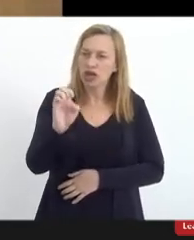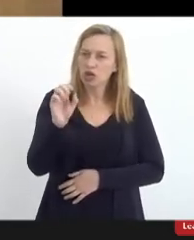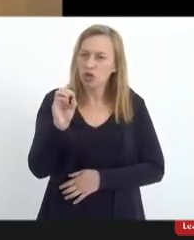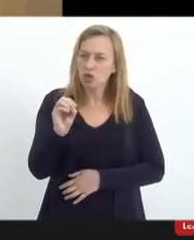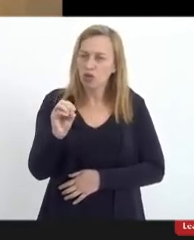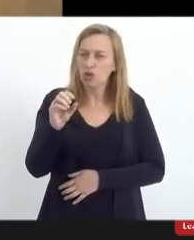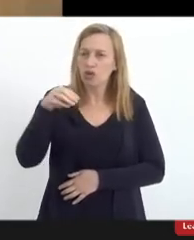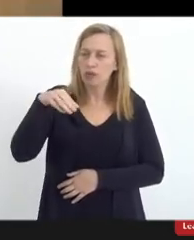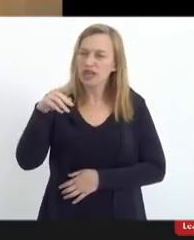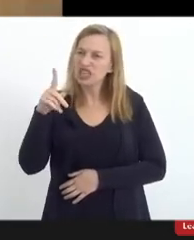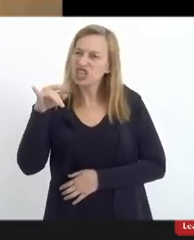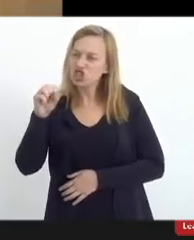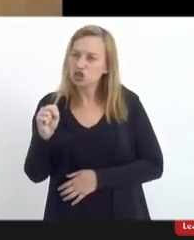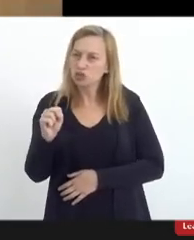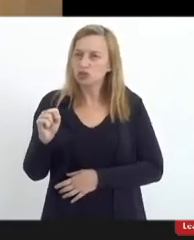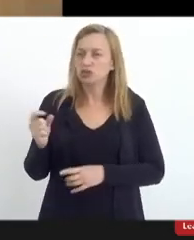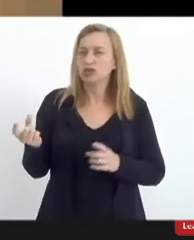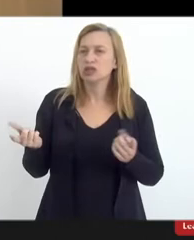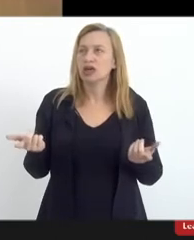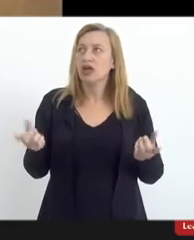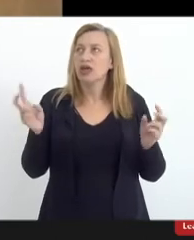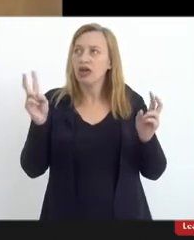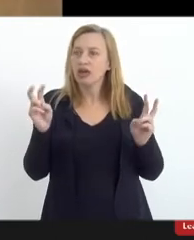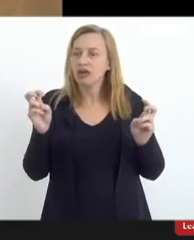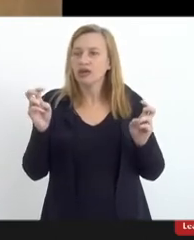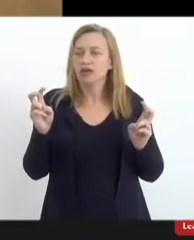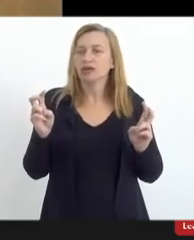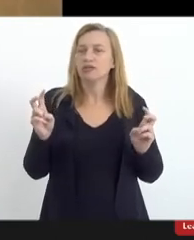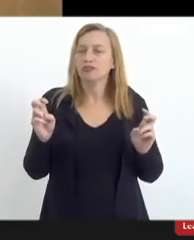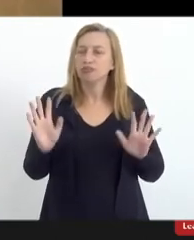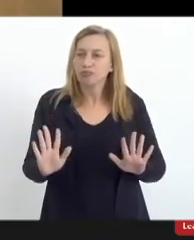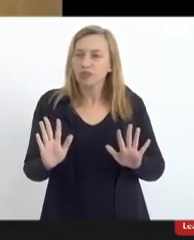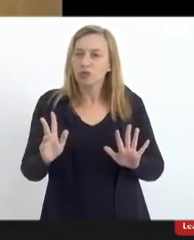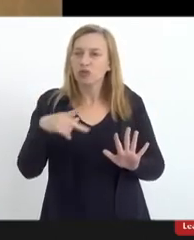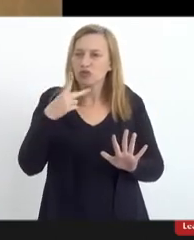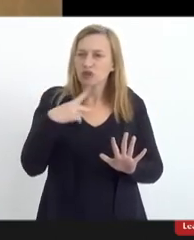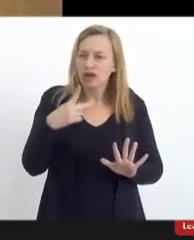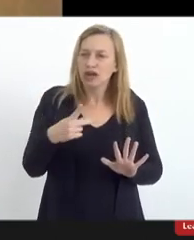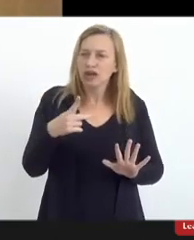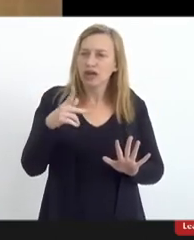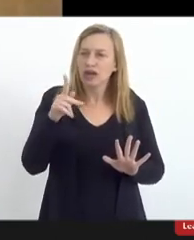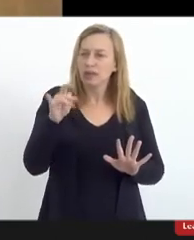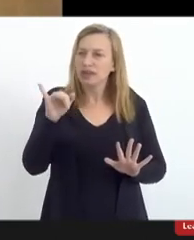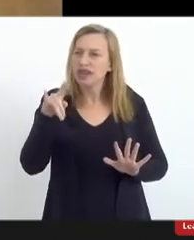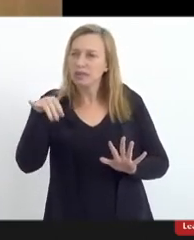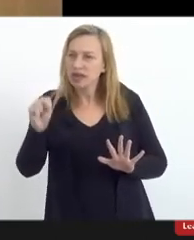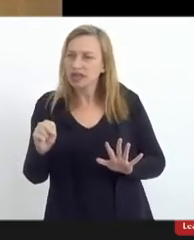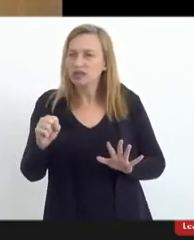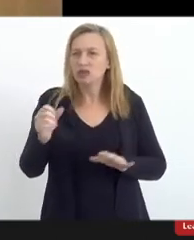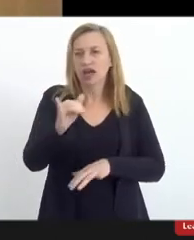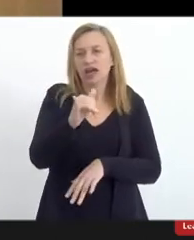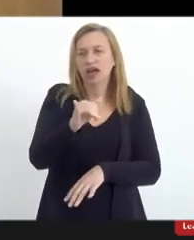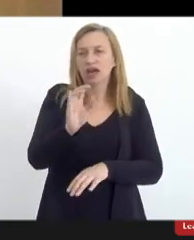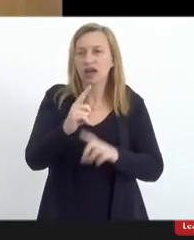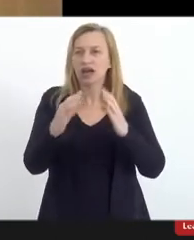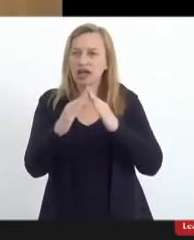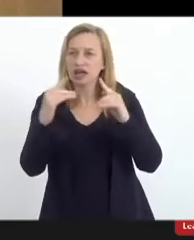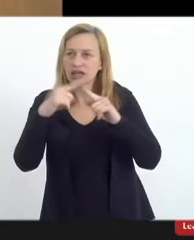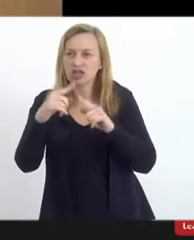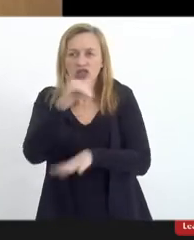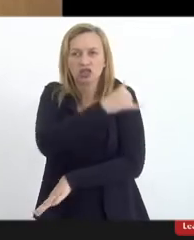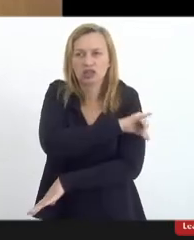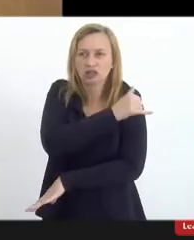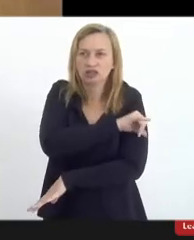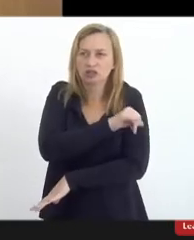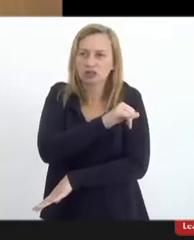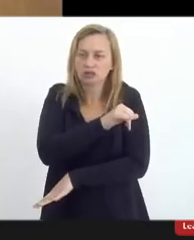é muito preciso para a Igreja. Quando falamos em ecumenismo, é quando a Igreja Católica dialoga com